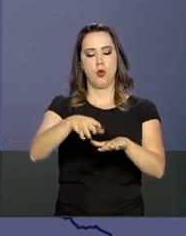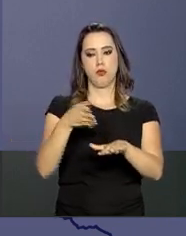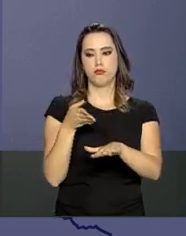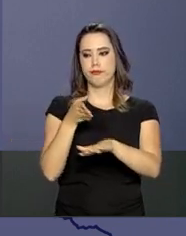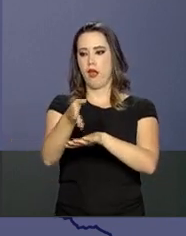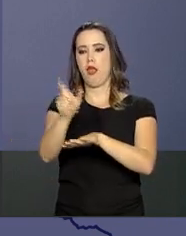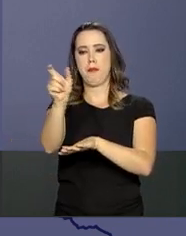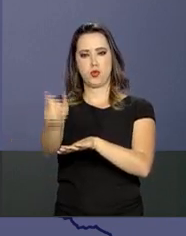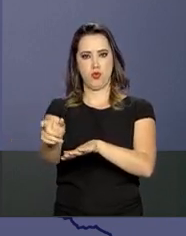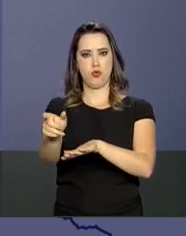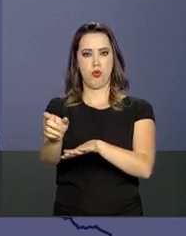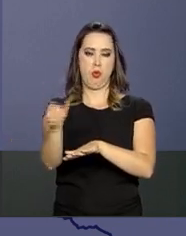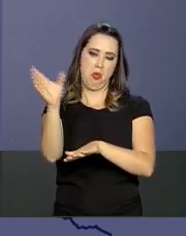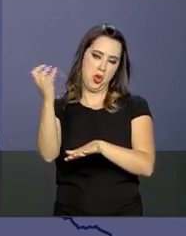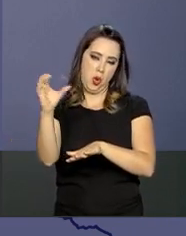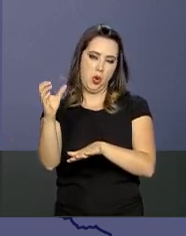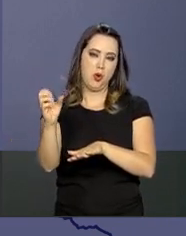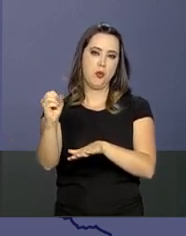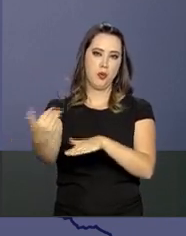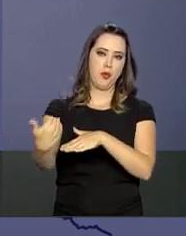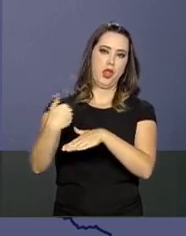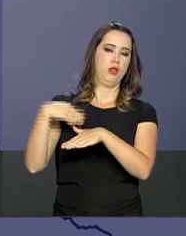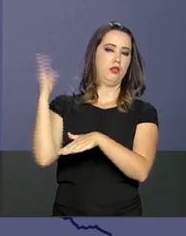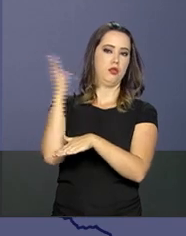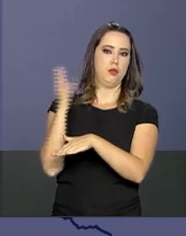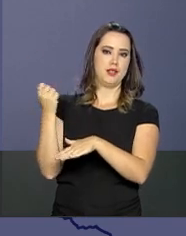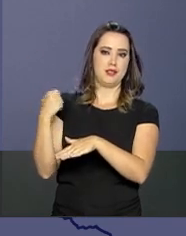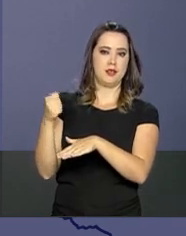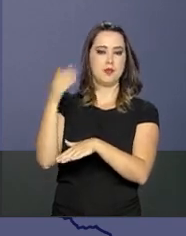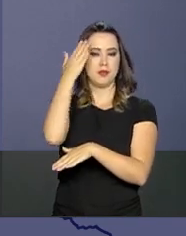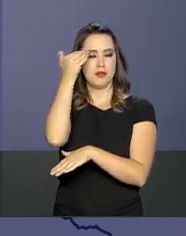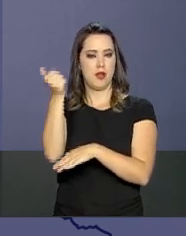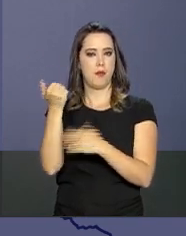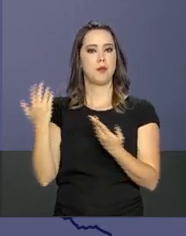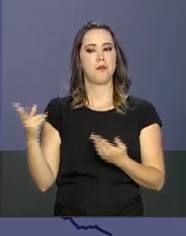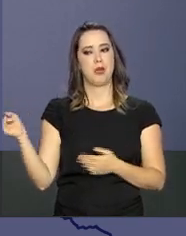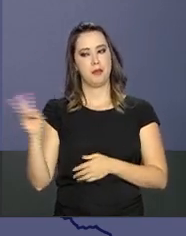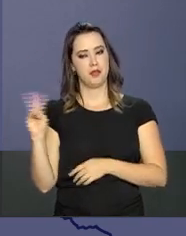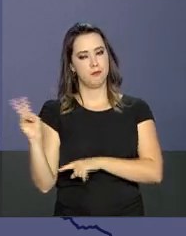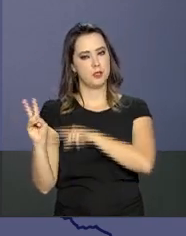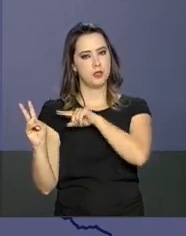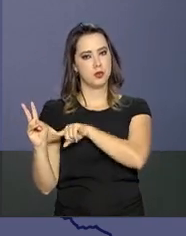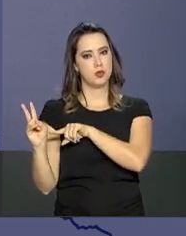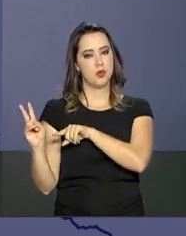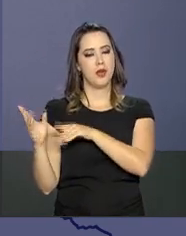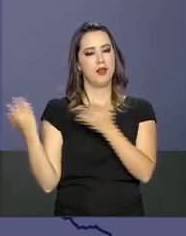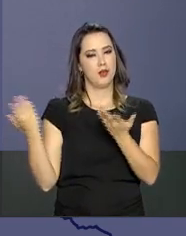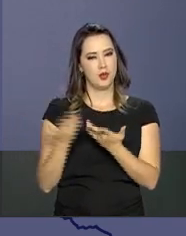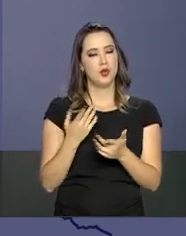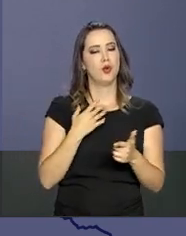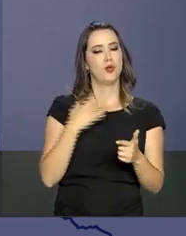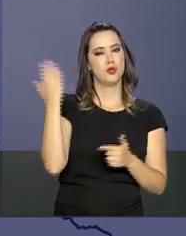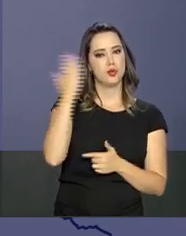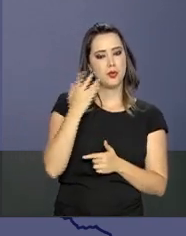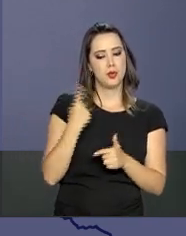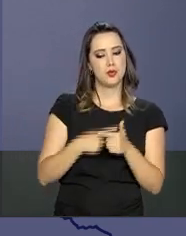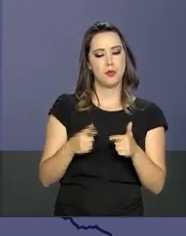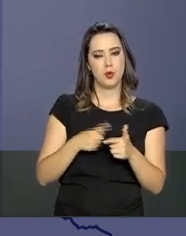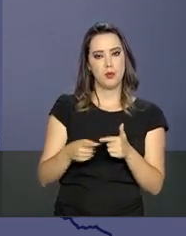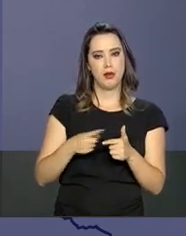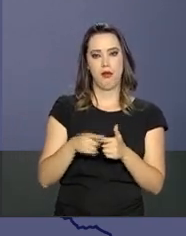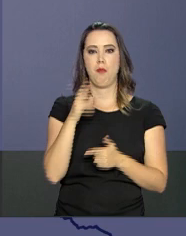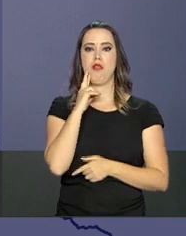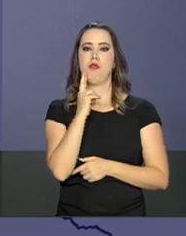migrações. Hoje o Brasil lida com a questão venezuelana das migrações lá no estado de